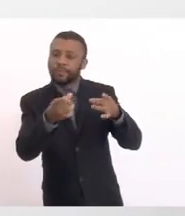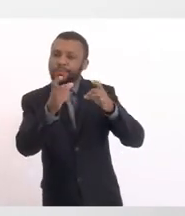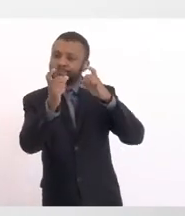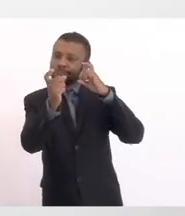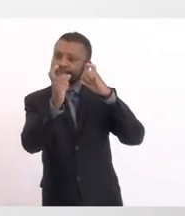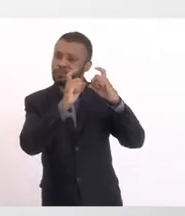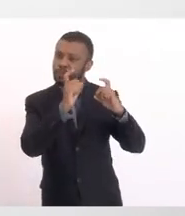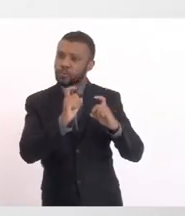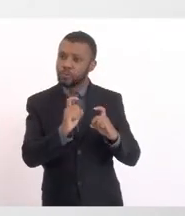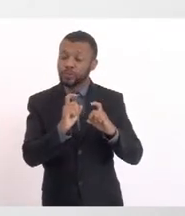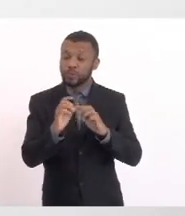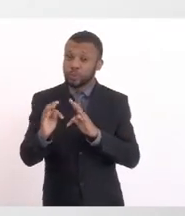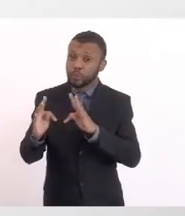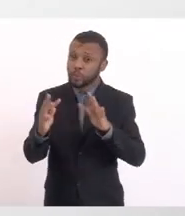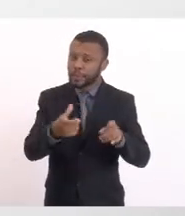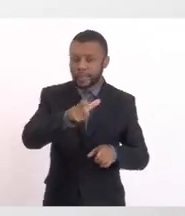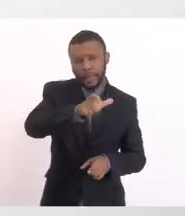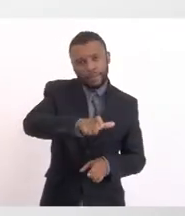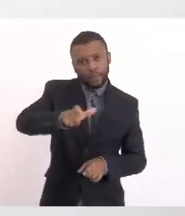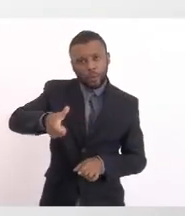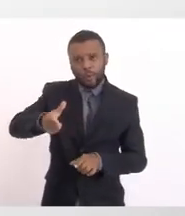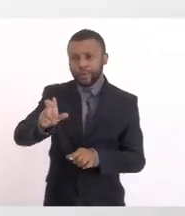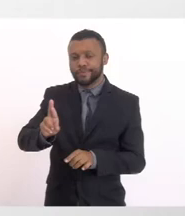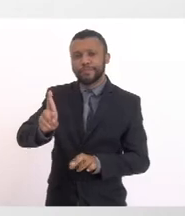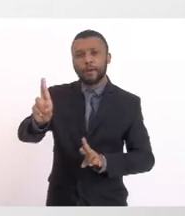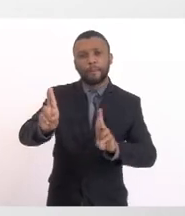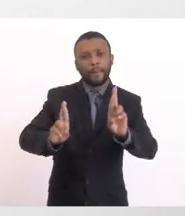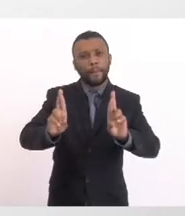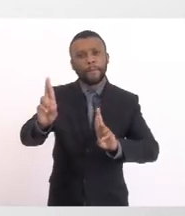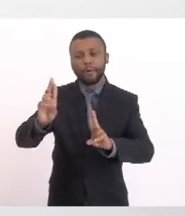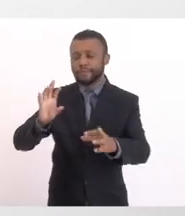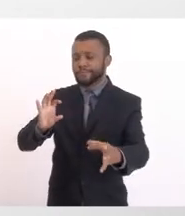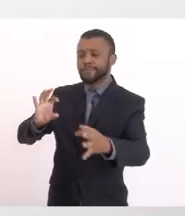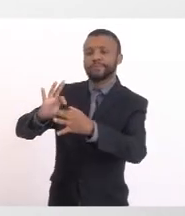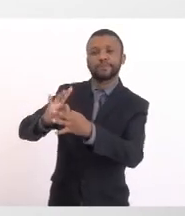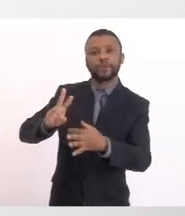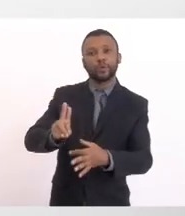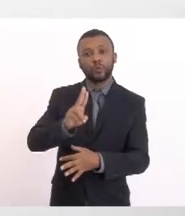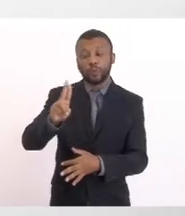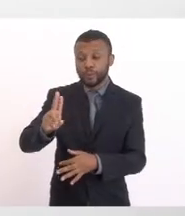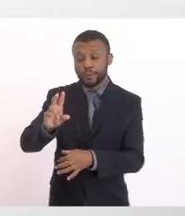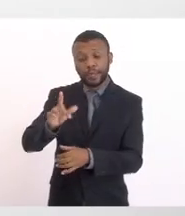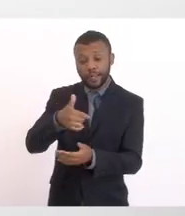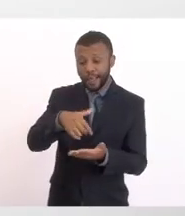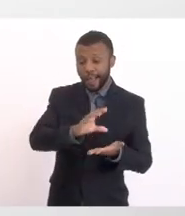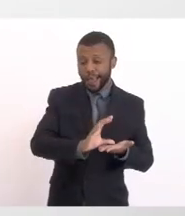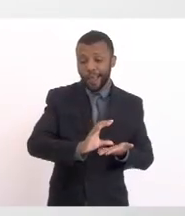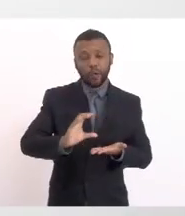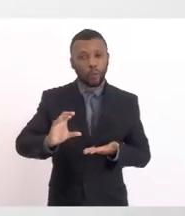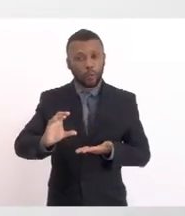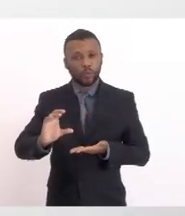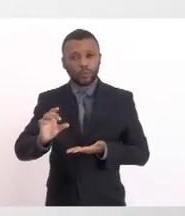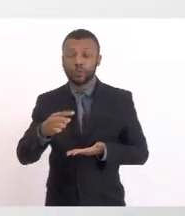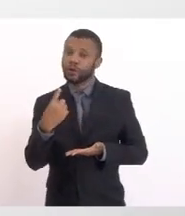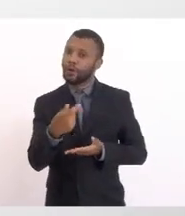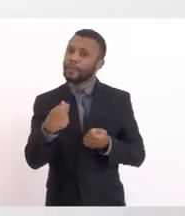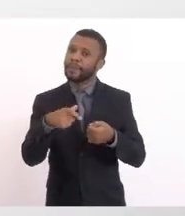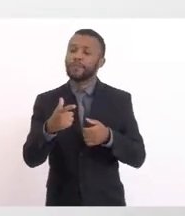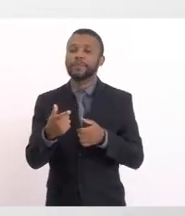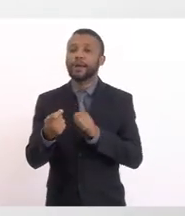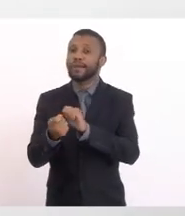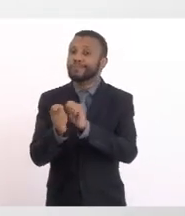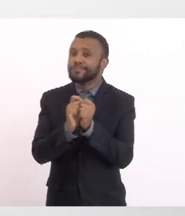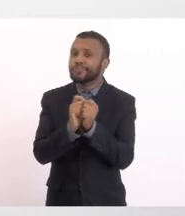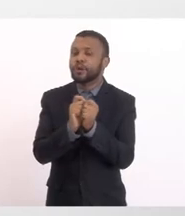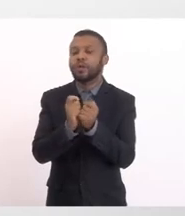Todos os atores Que estão envolvidos No uso Daquele recurso hídrico E temos que chegar A um equilíbrio Não